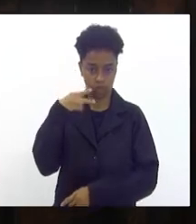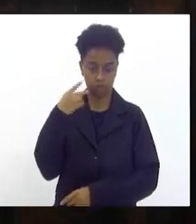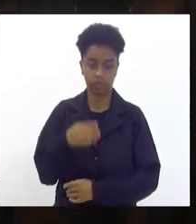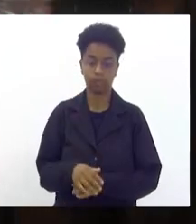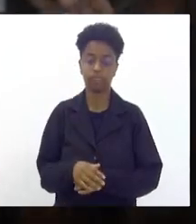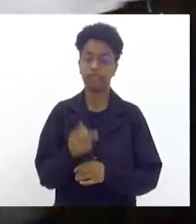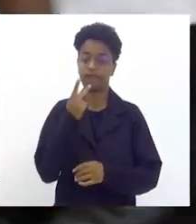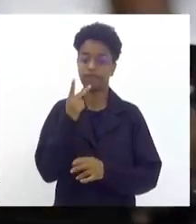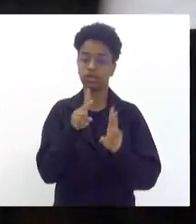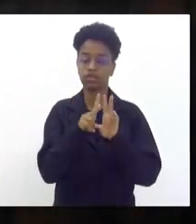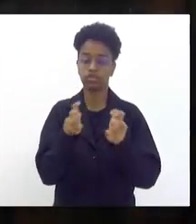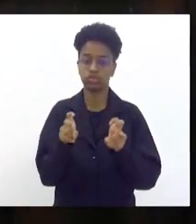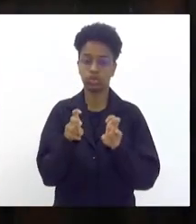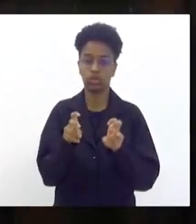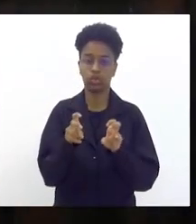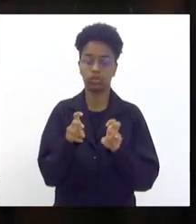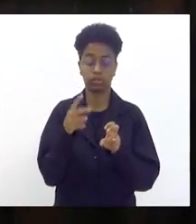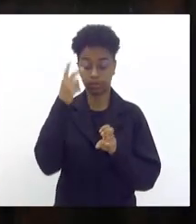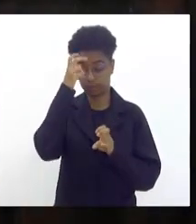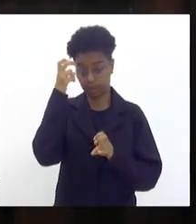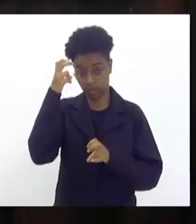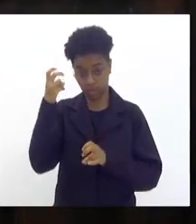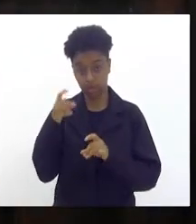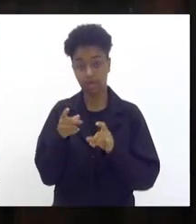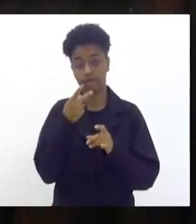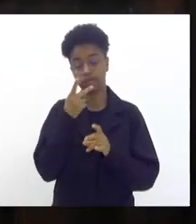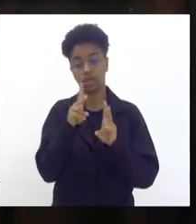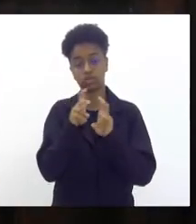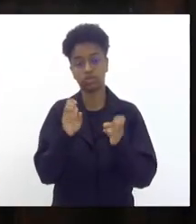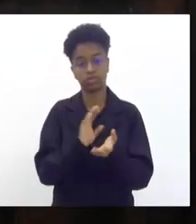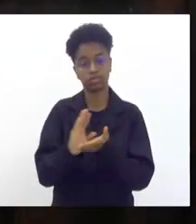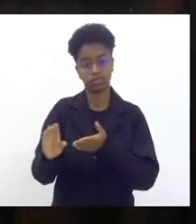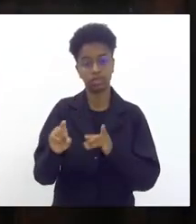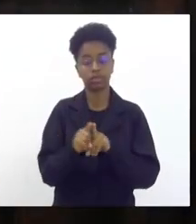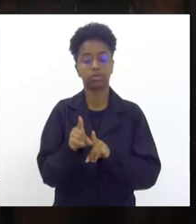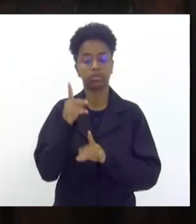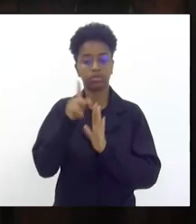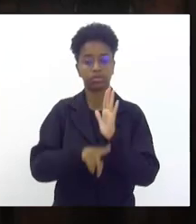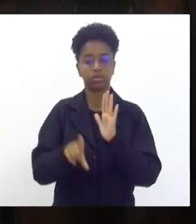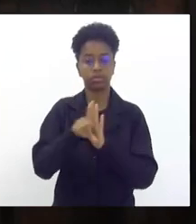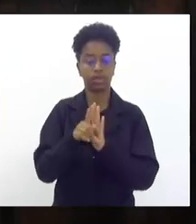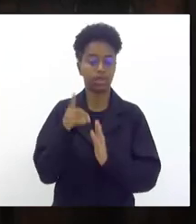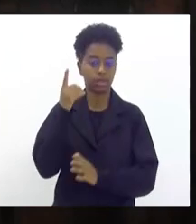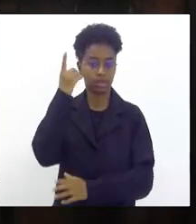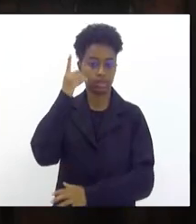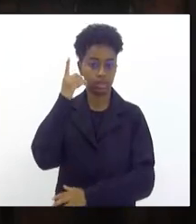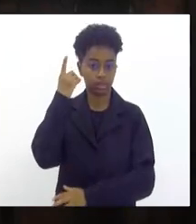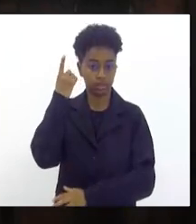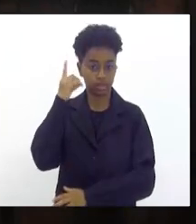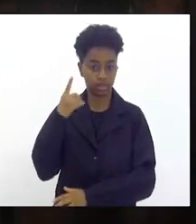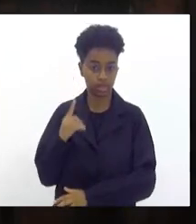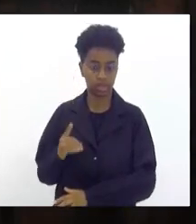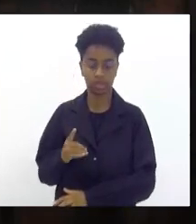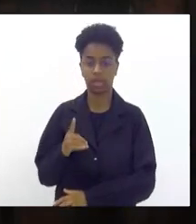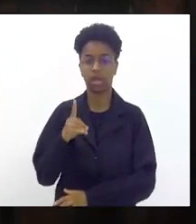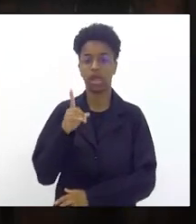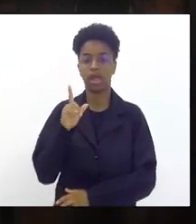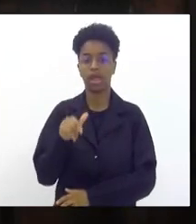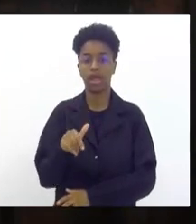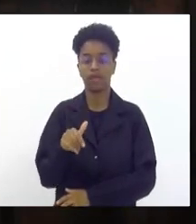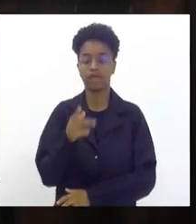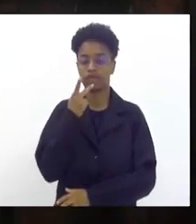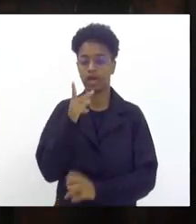do financiamento temos um projeto de lei da deputada Dani Balbi que é o 645 de 23 que fala